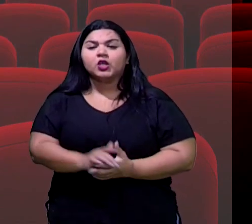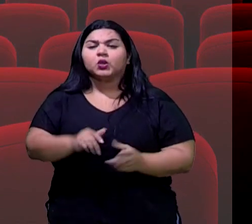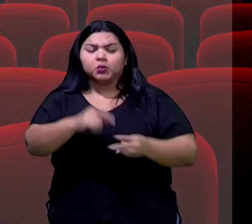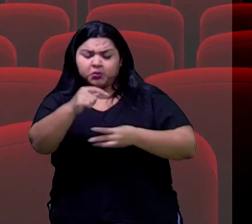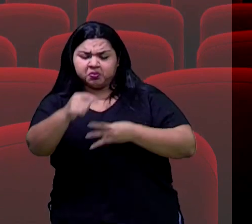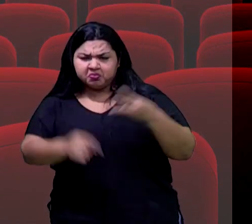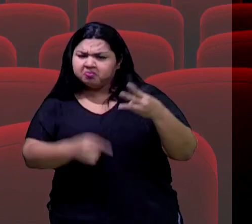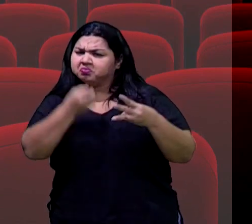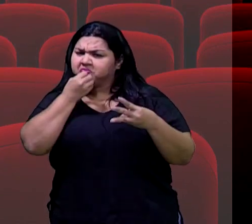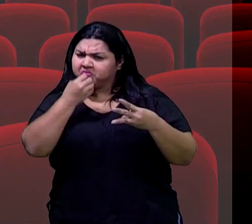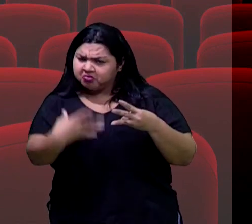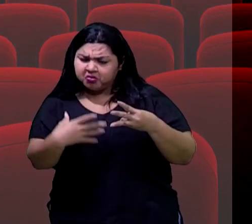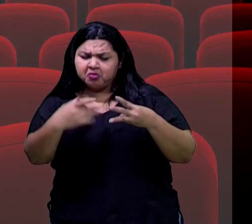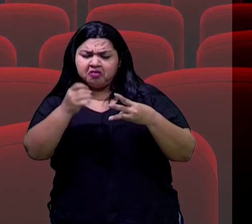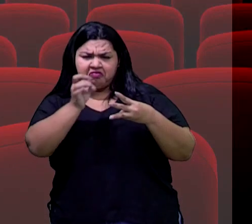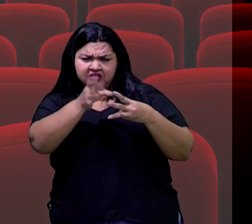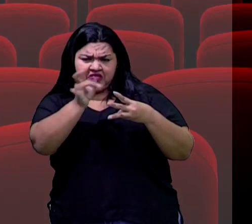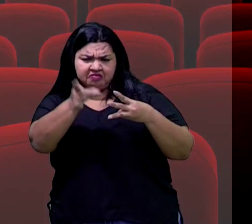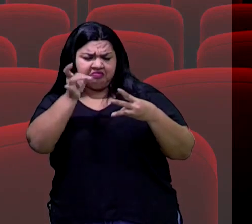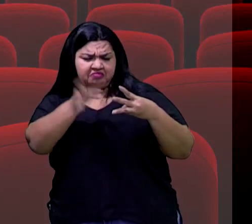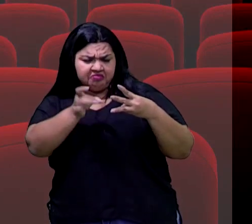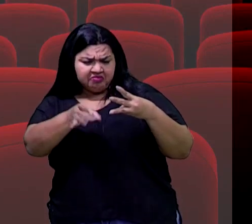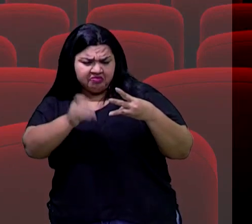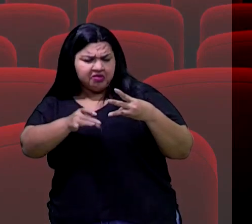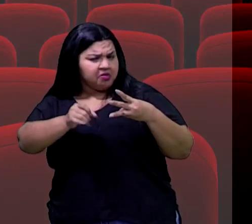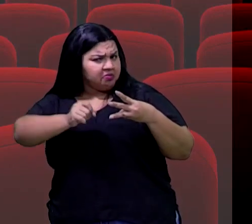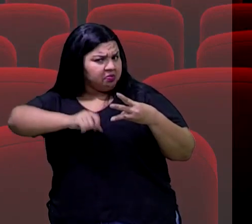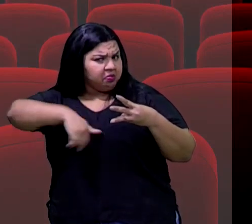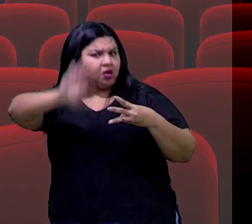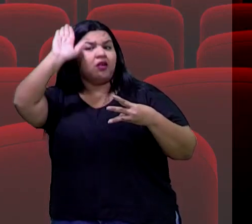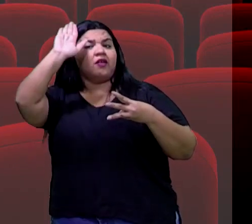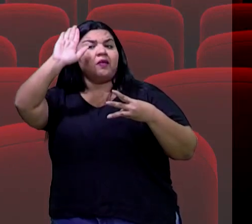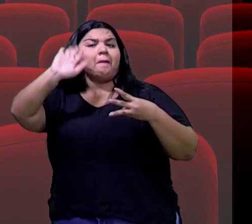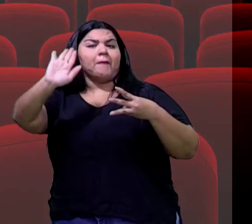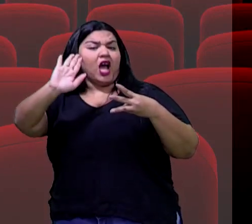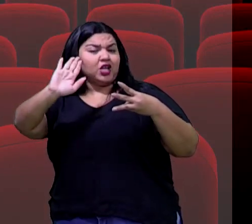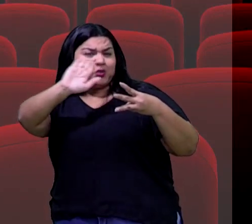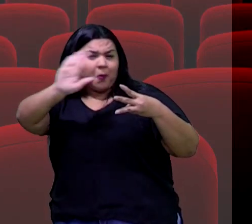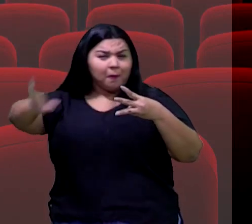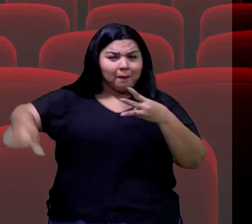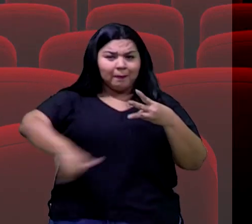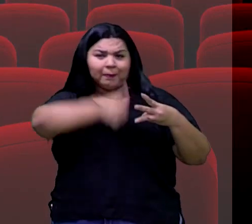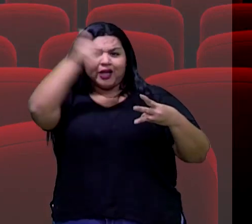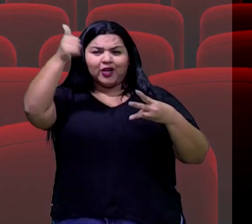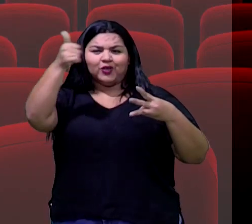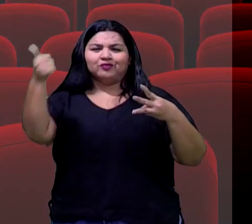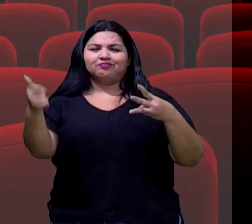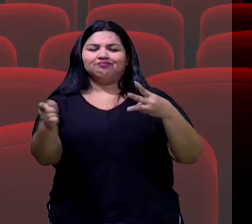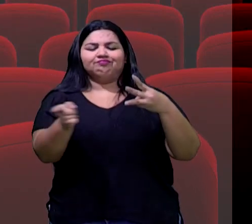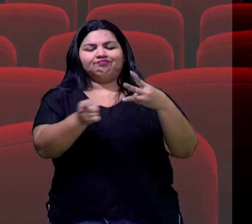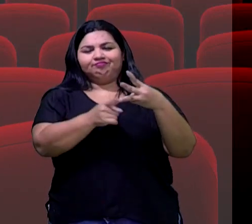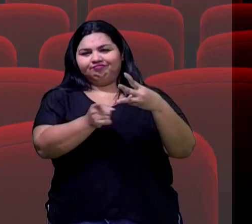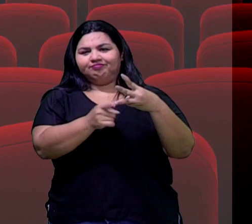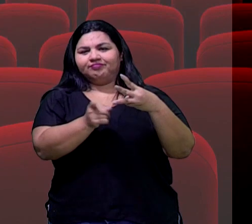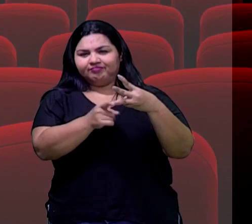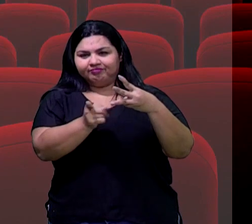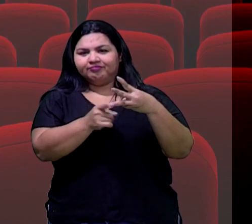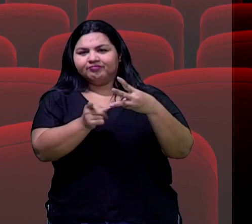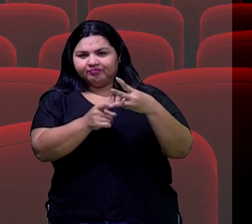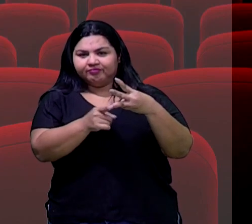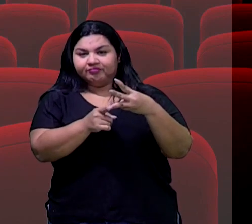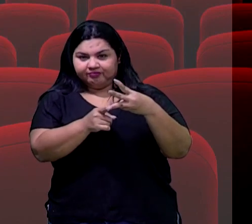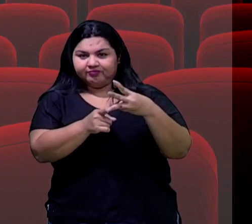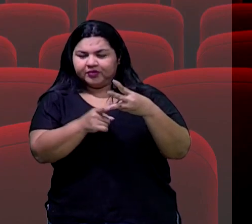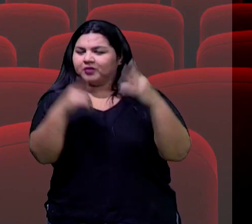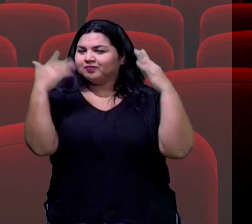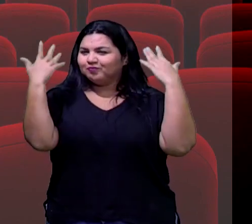eles têm uma bilheteria bastante elevada, não é? Mas o recorde, o campeão aí é Vingadores Ultimato.